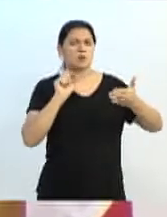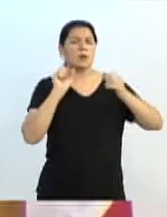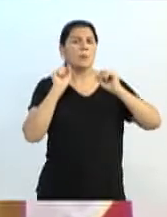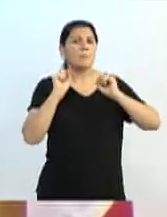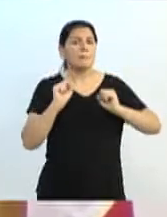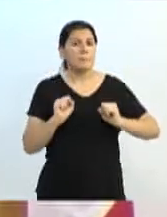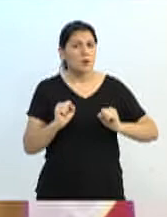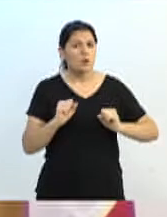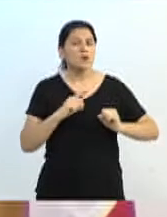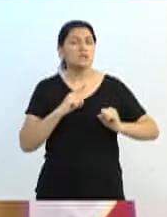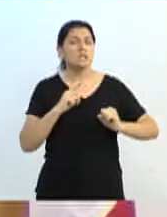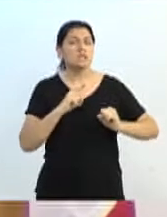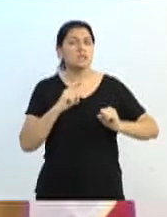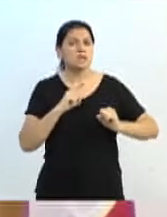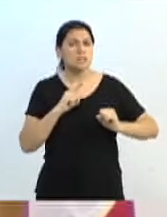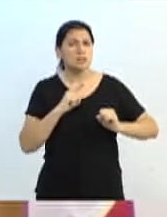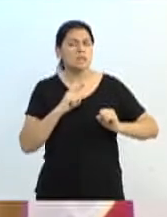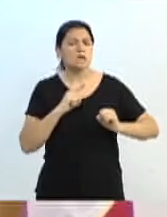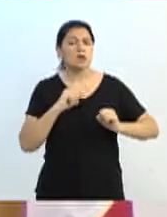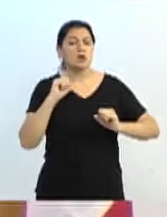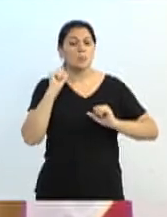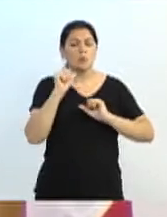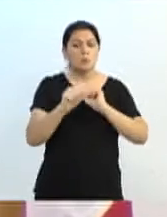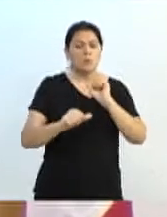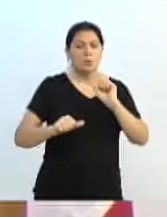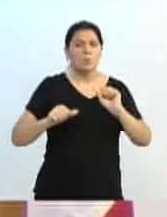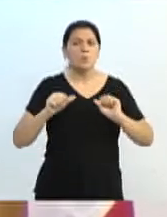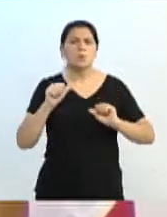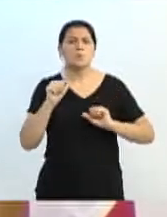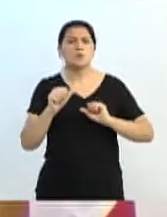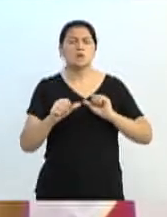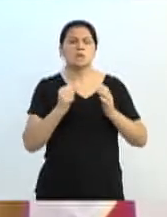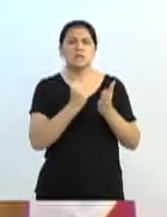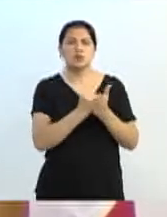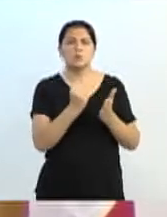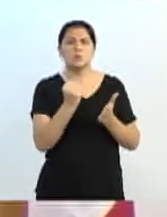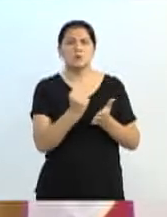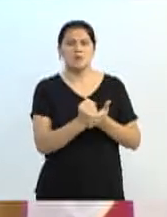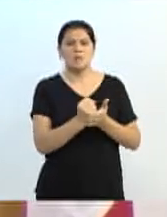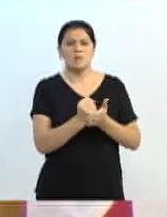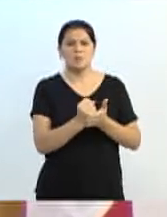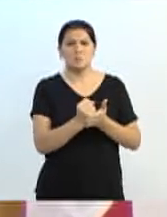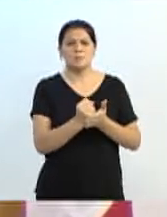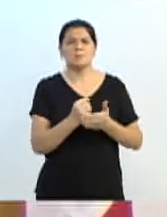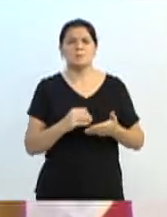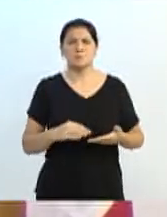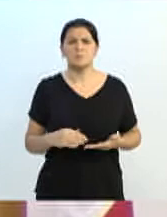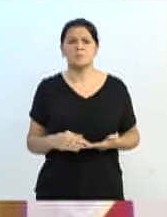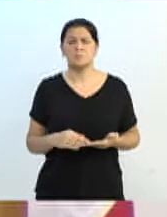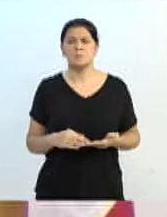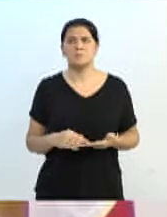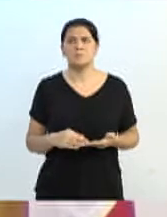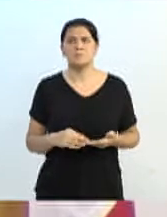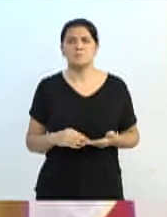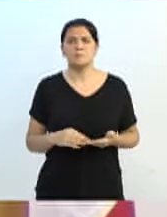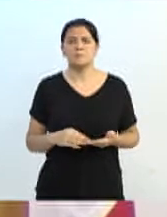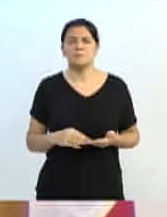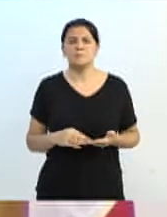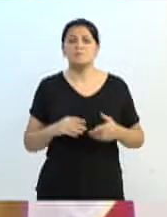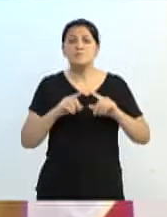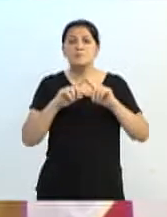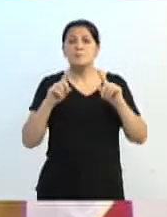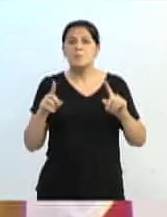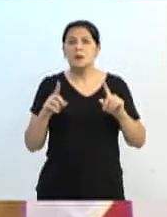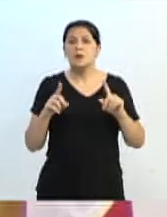alteração, poderá haver alteração no contrato, e ali o instrumento é o termo aditivo, mas poderá haver